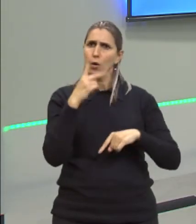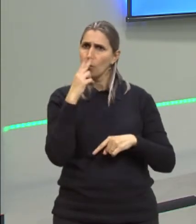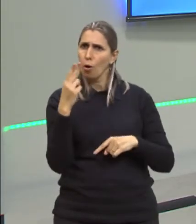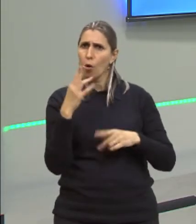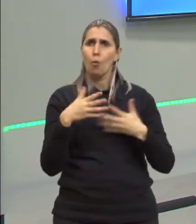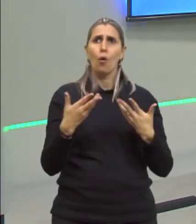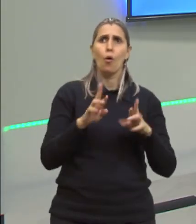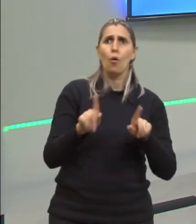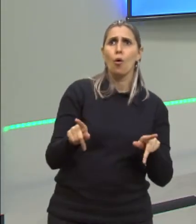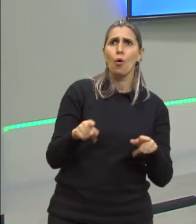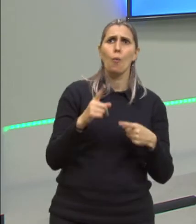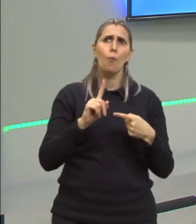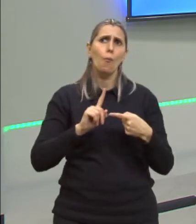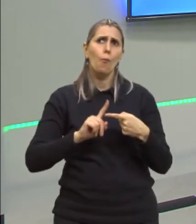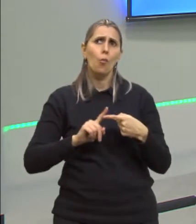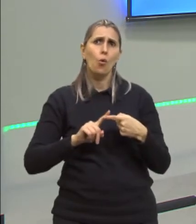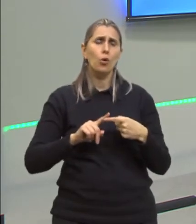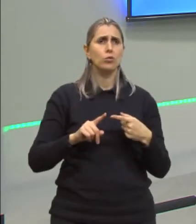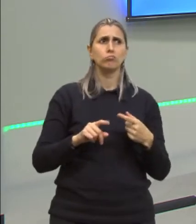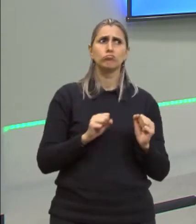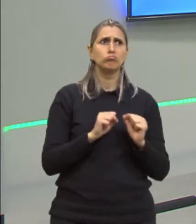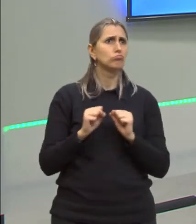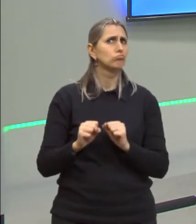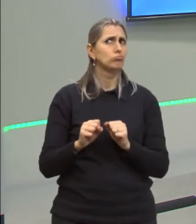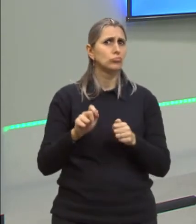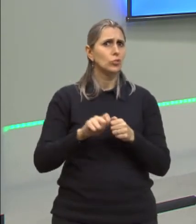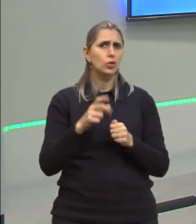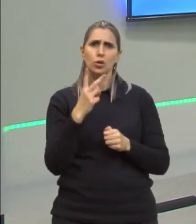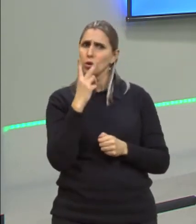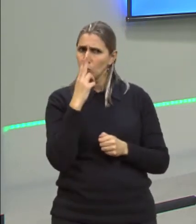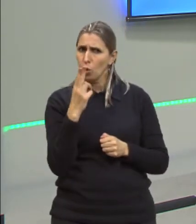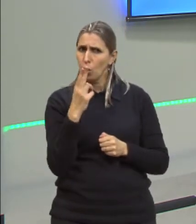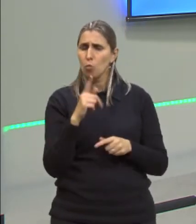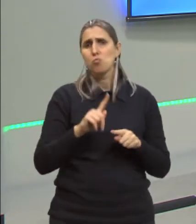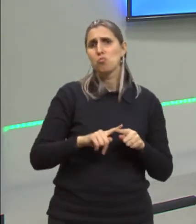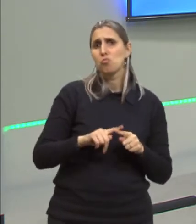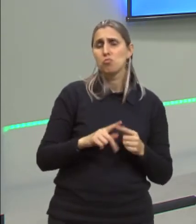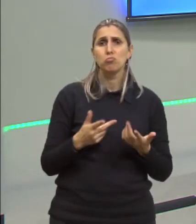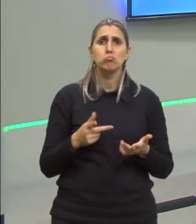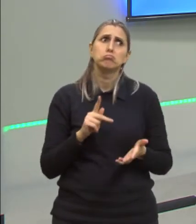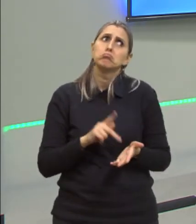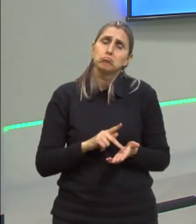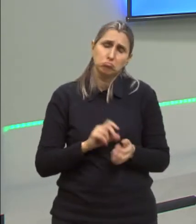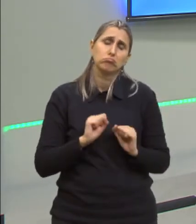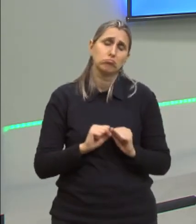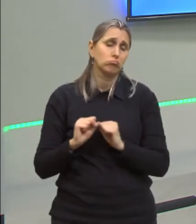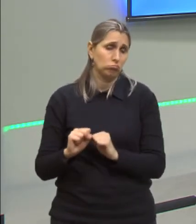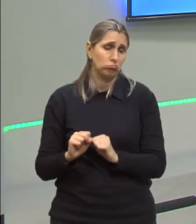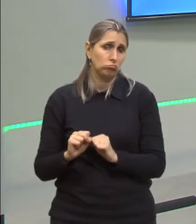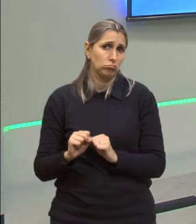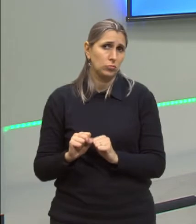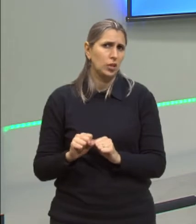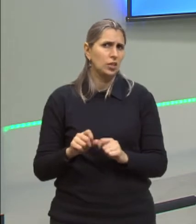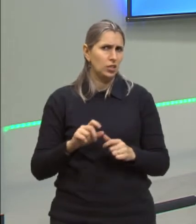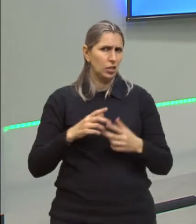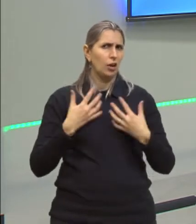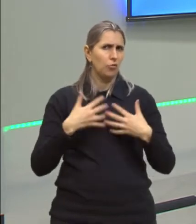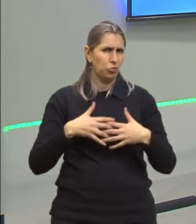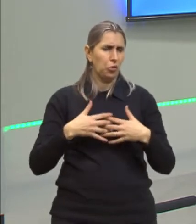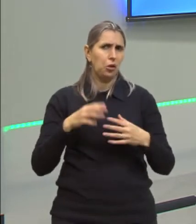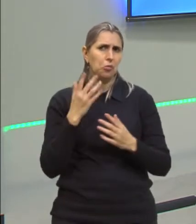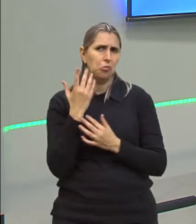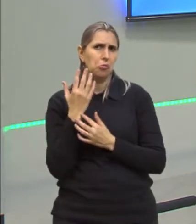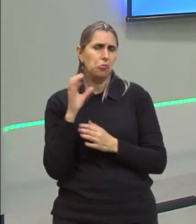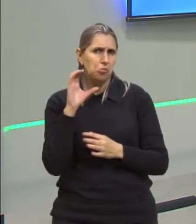diferença? Por que ele não poderia ser feito os dois no mesmo material? Na verdade, poderia, mas iria funcionar aquecer?